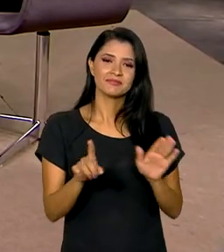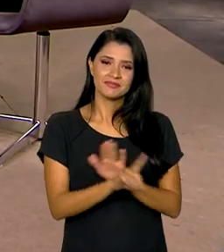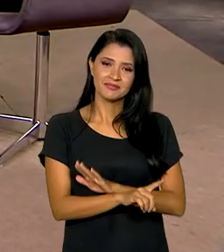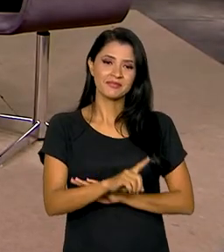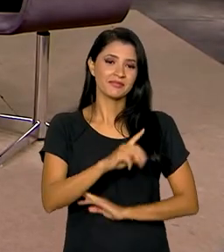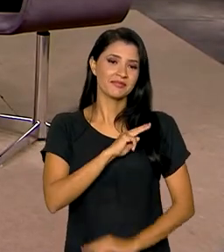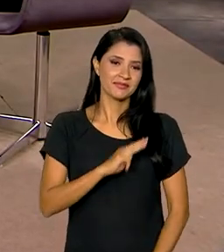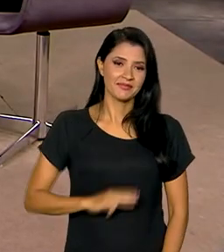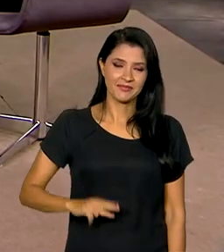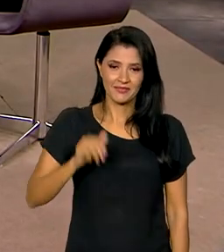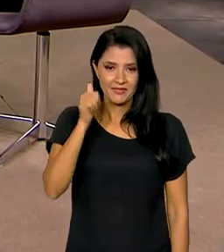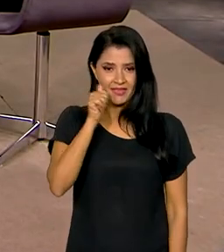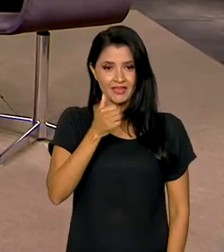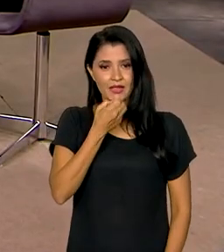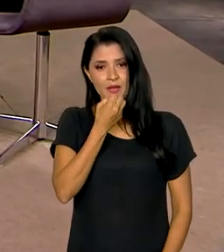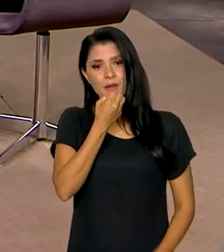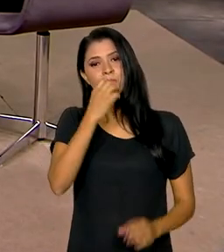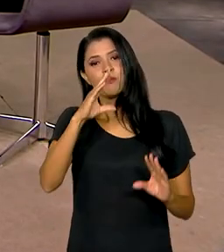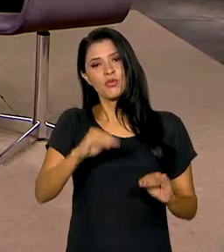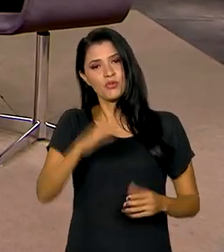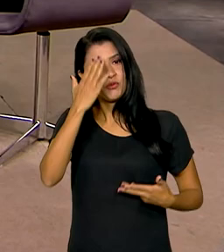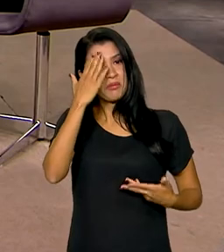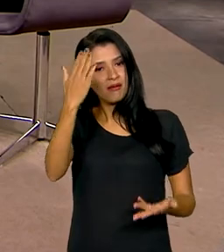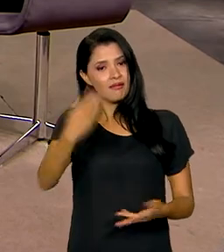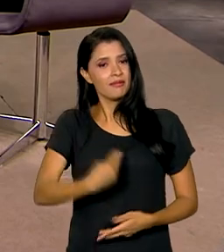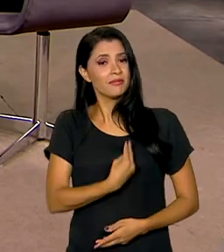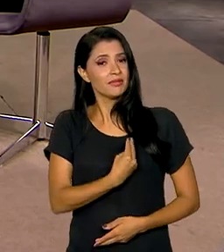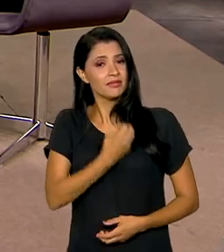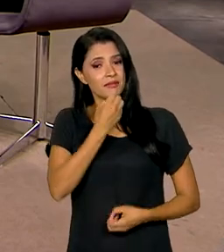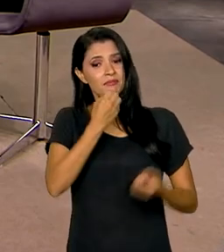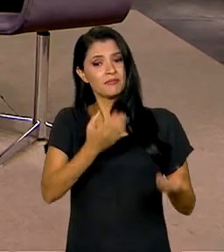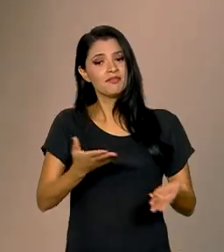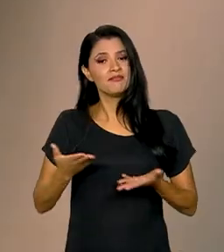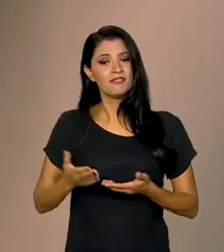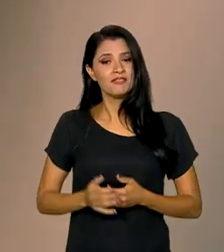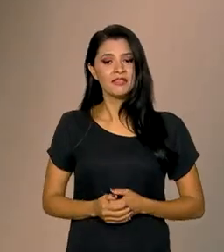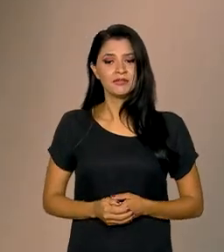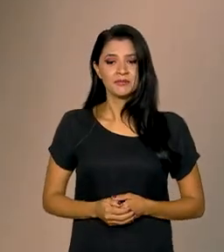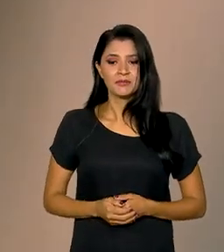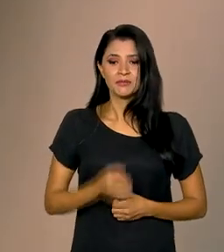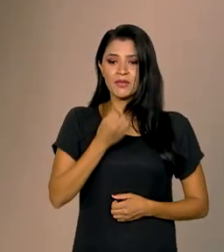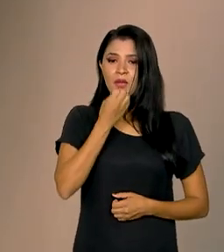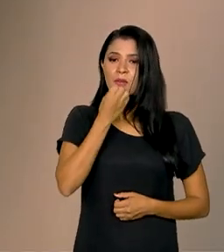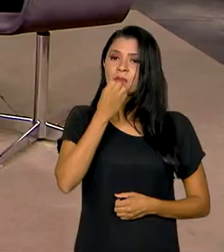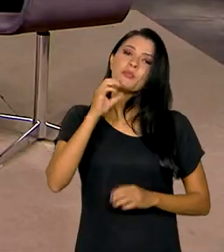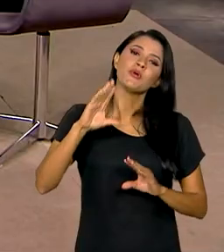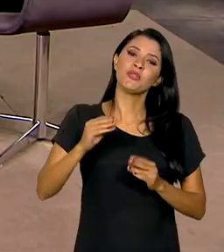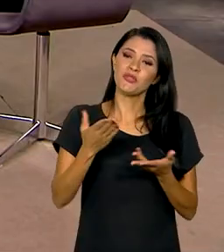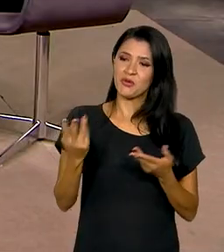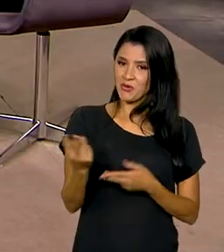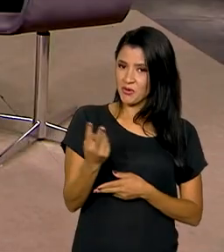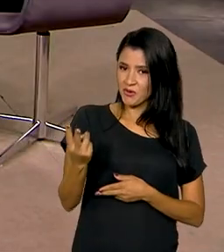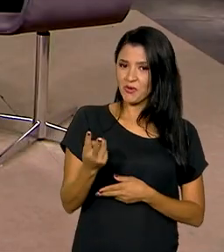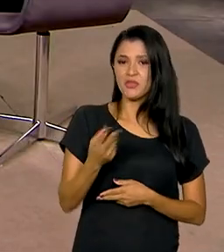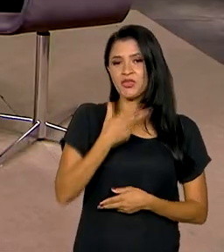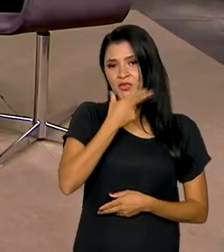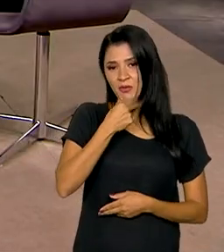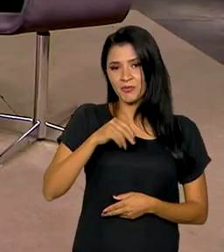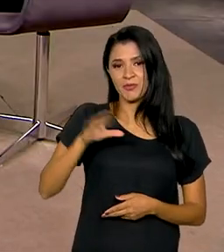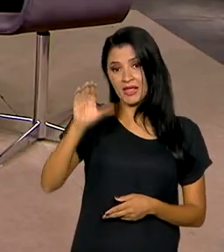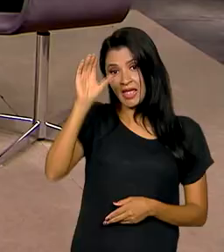Nízia Trindade, boa noite. Muito obrigado pela presença. Seja bem-vinda. Boa noite, Roberto. Boa noite, Carol. Obrigada.